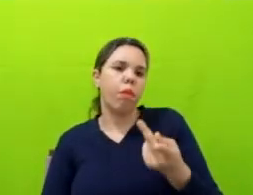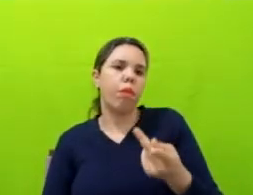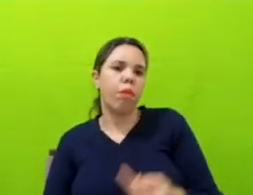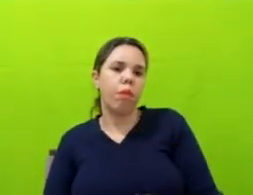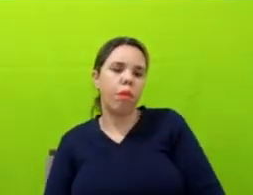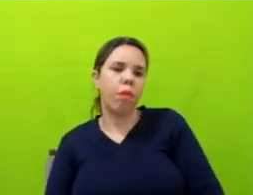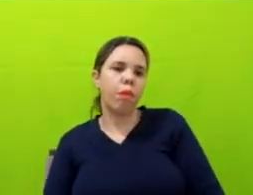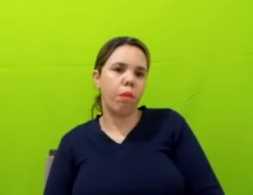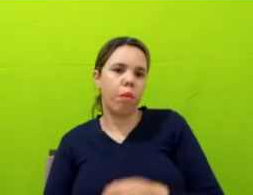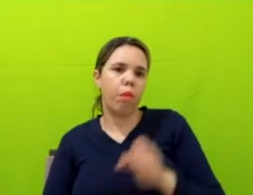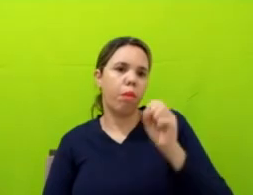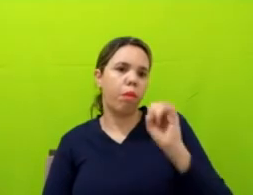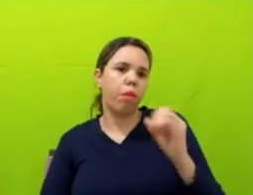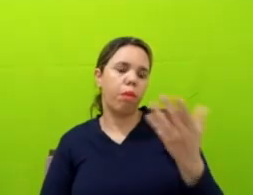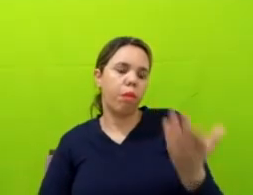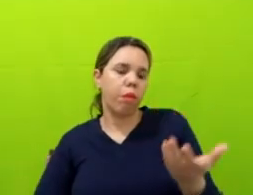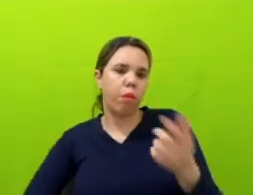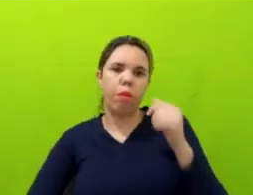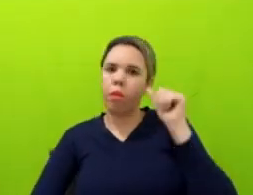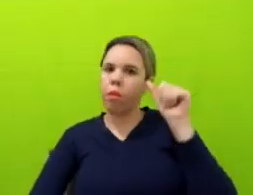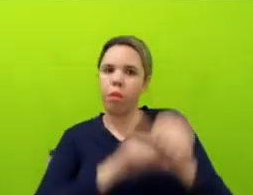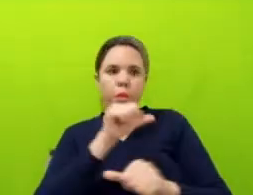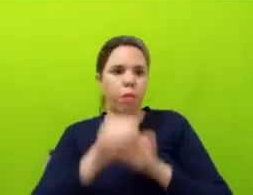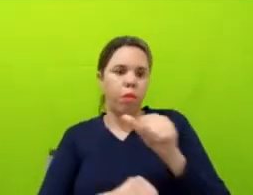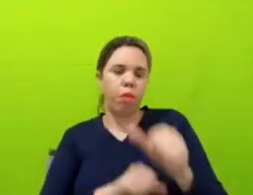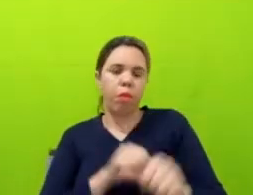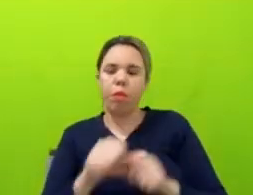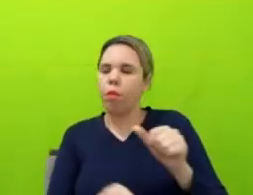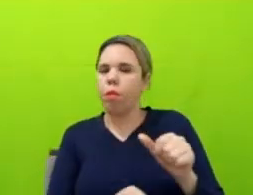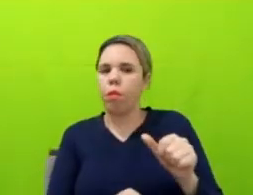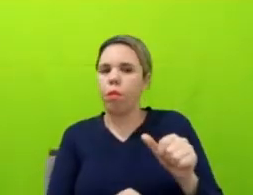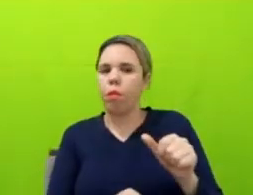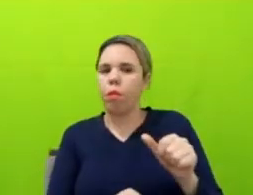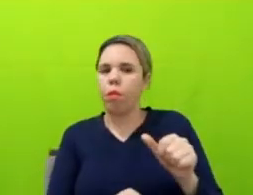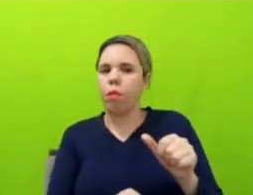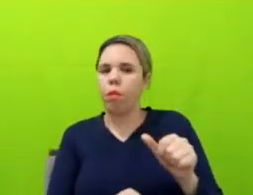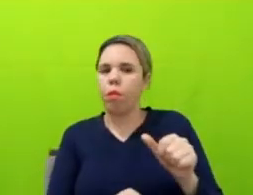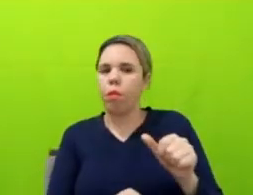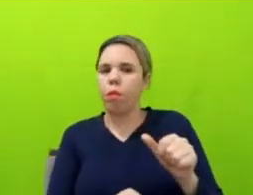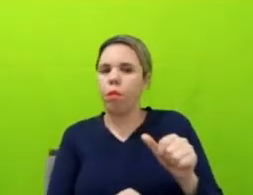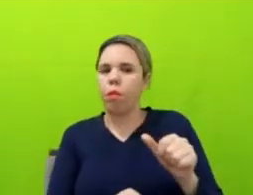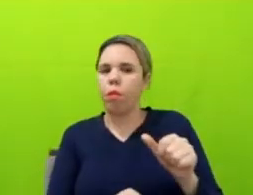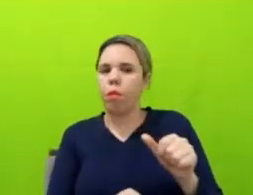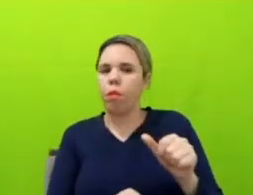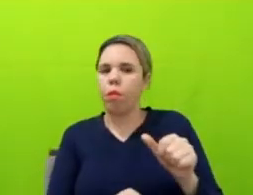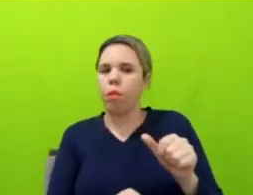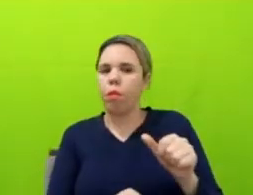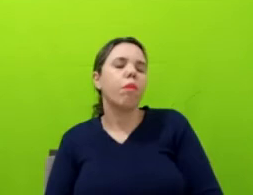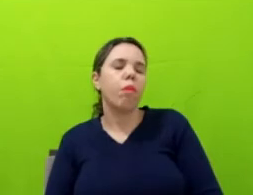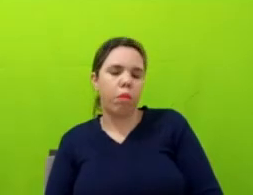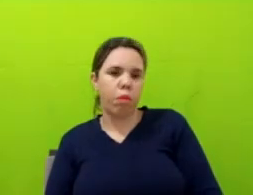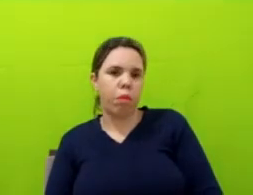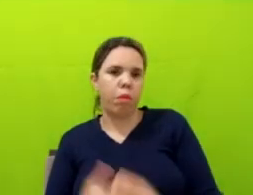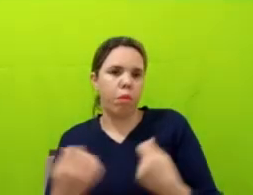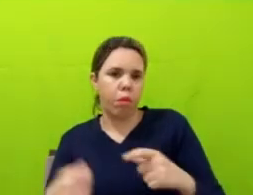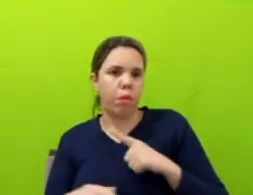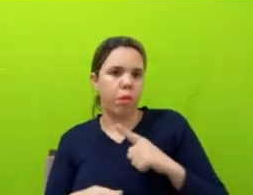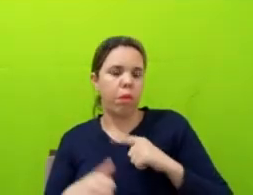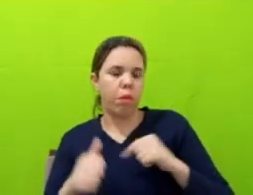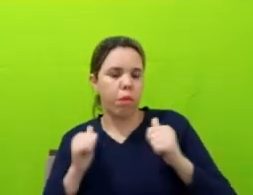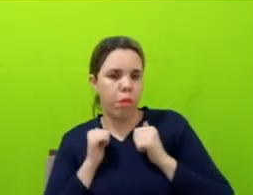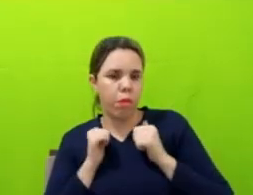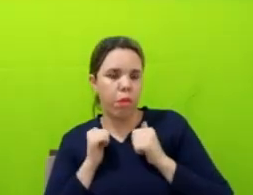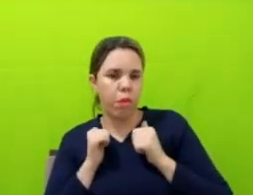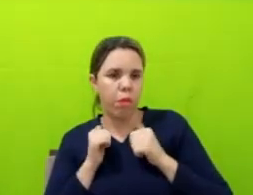se não mudar, se não tivermos a mudança de governo, a gente tem que deixar de ser comandado, o país precisa deixar de ser